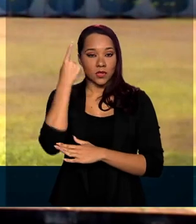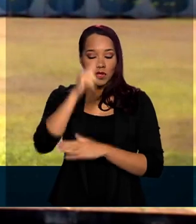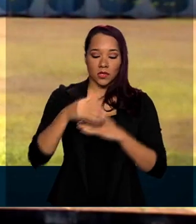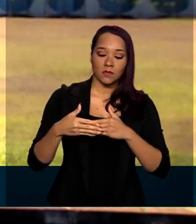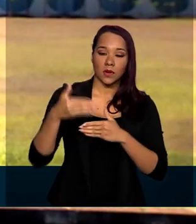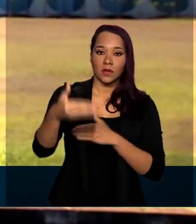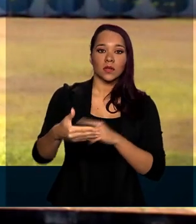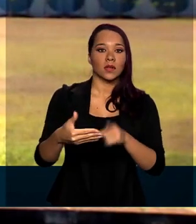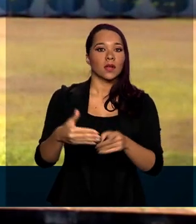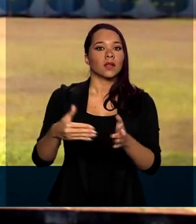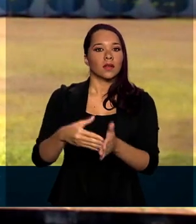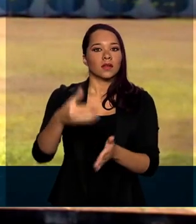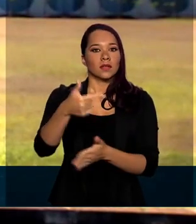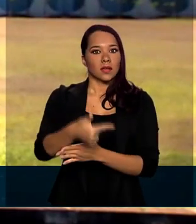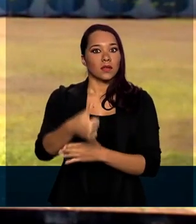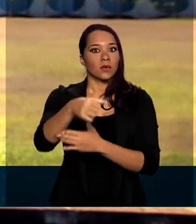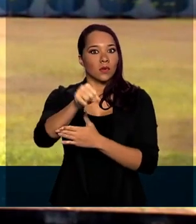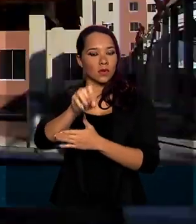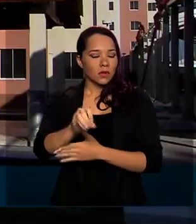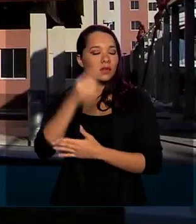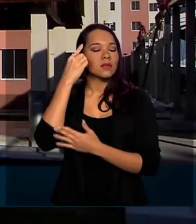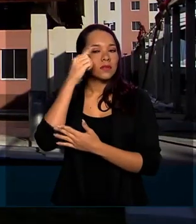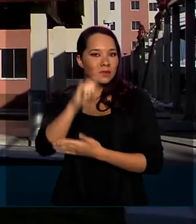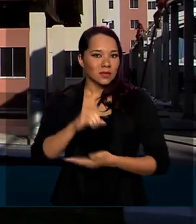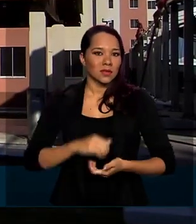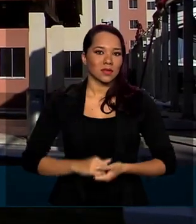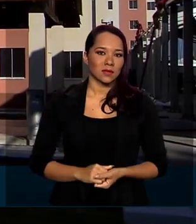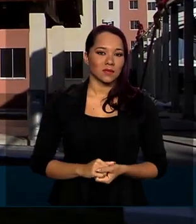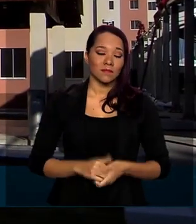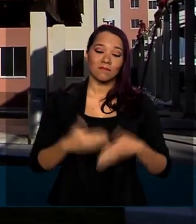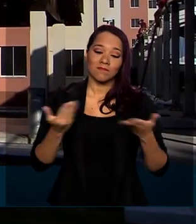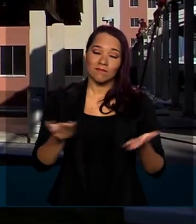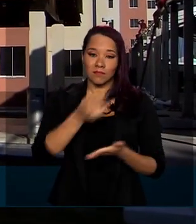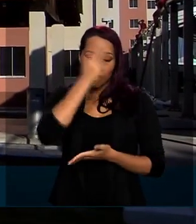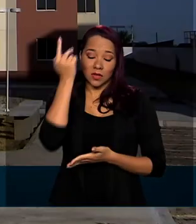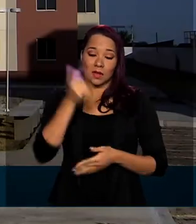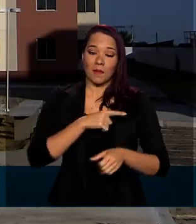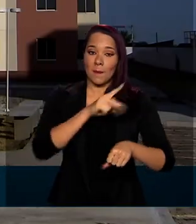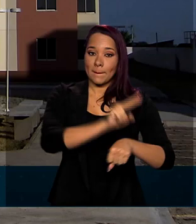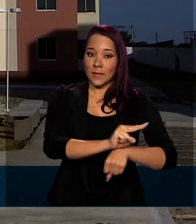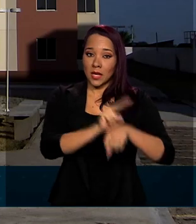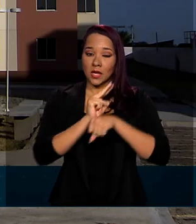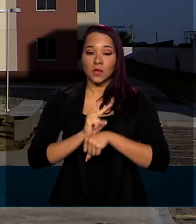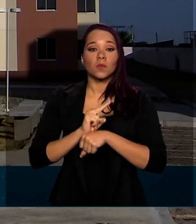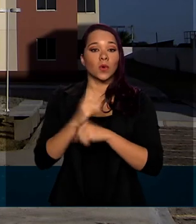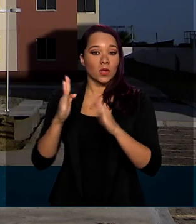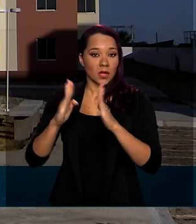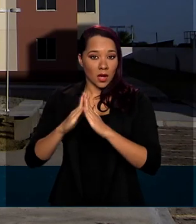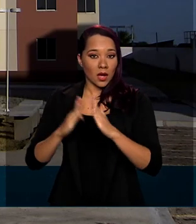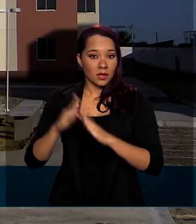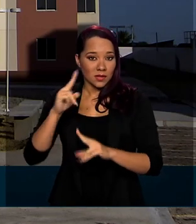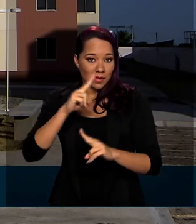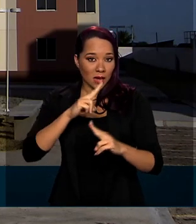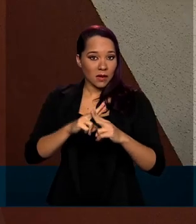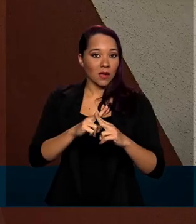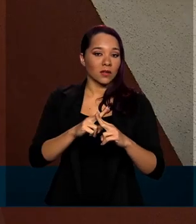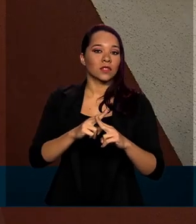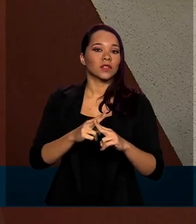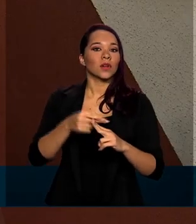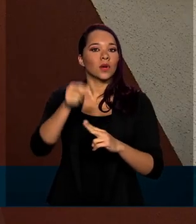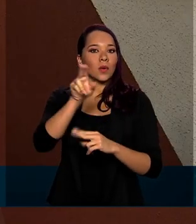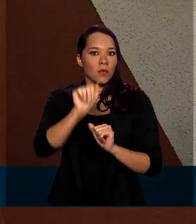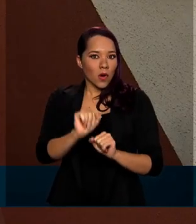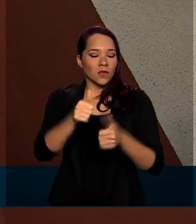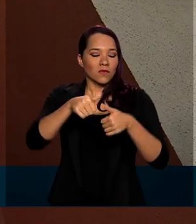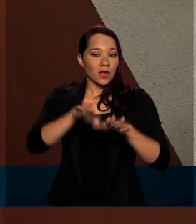agora pode chegar a 180 dias. Ou seja, quem tem financiamento habitacional com a Caixa pode ficar